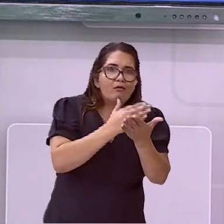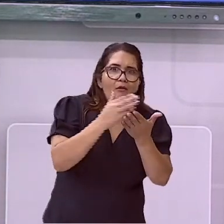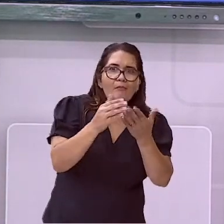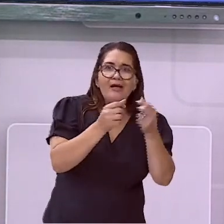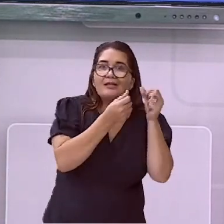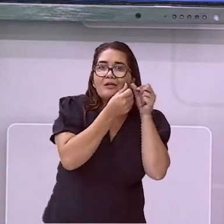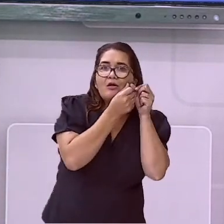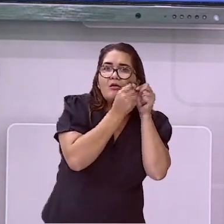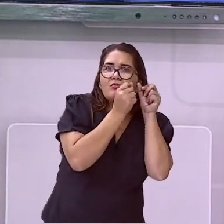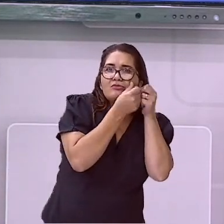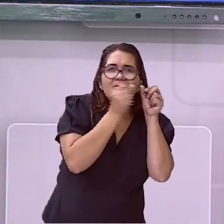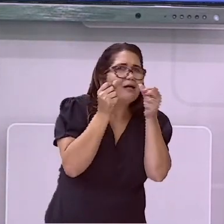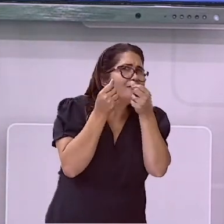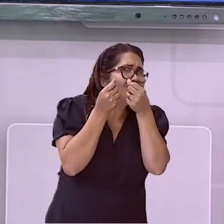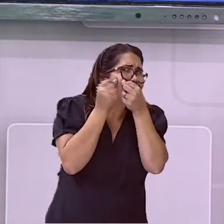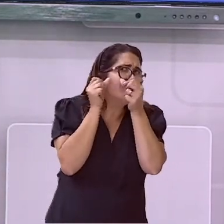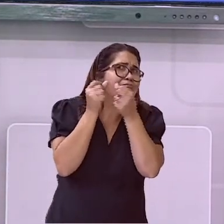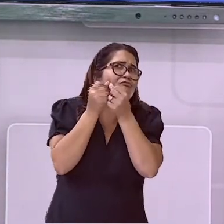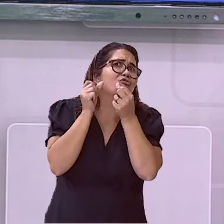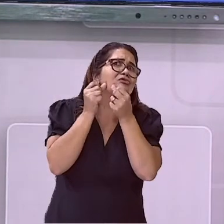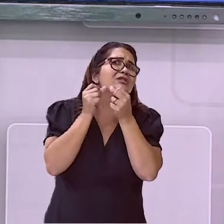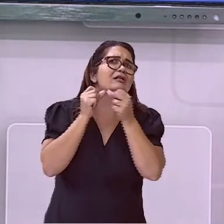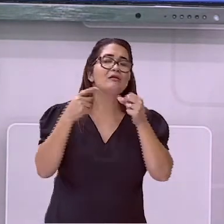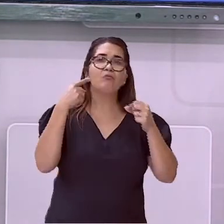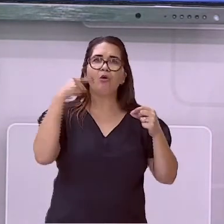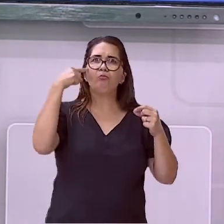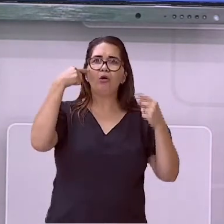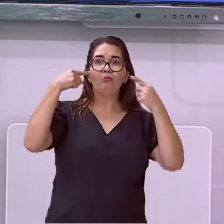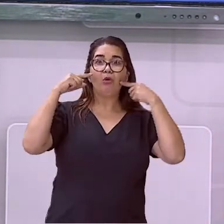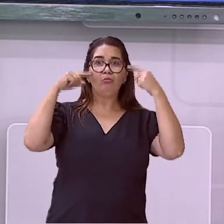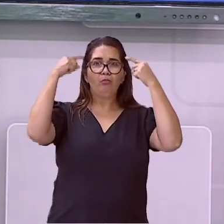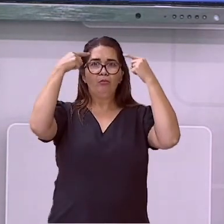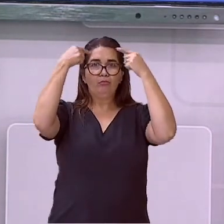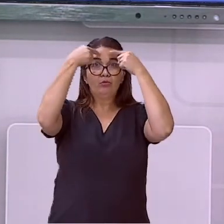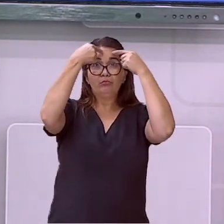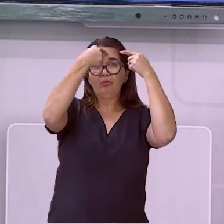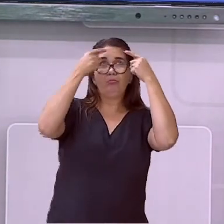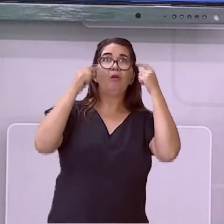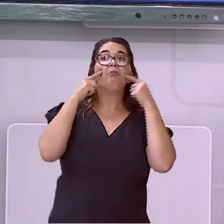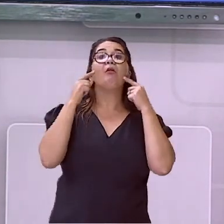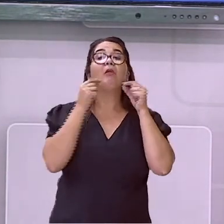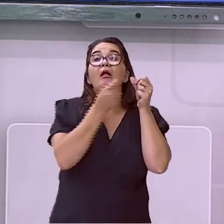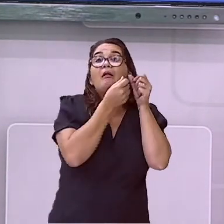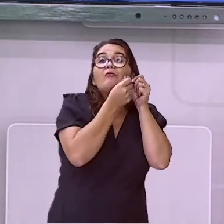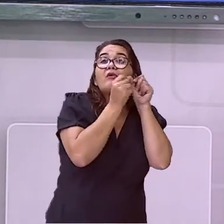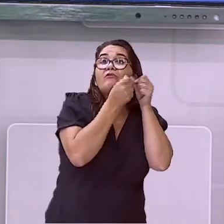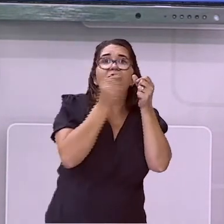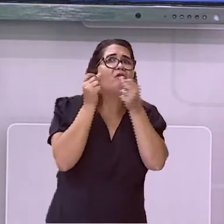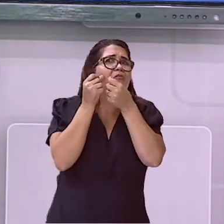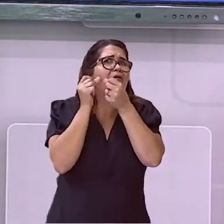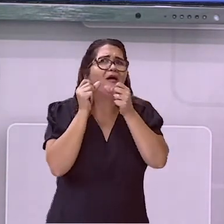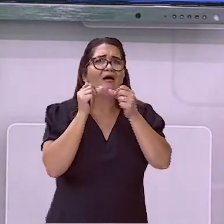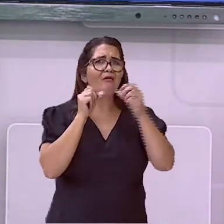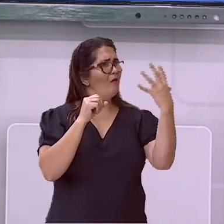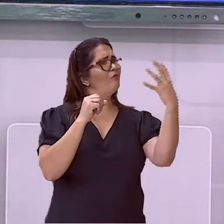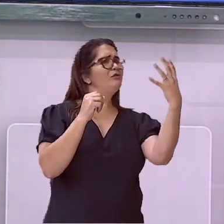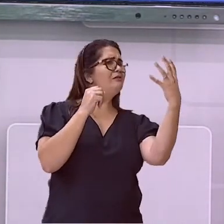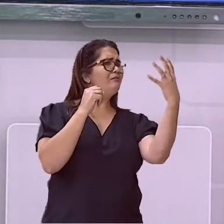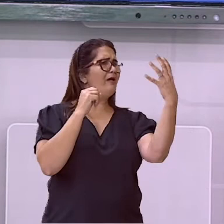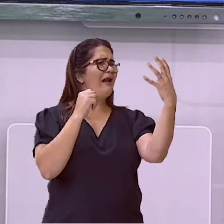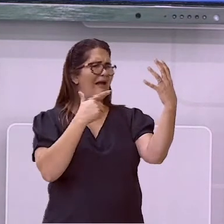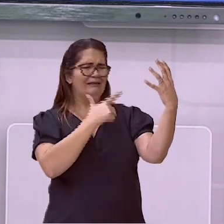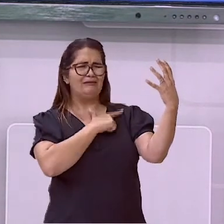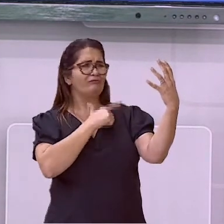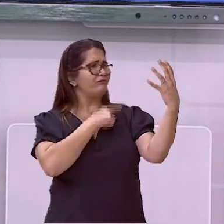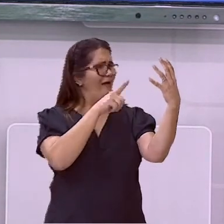adolescente, né? Com o rosto cheio de espinhas e cravos. E aí, é aquela coisa, confusão, querendo que tudo se torne limpo,